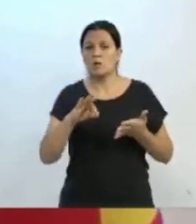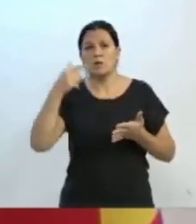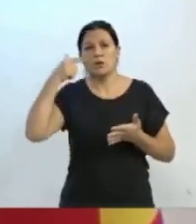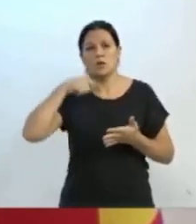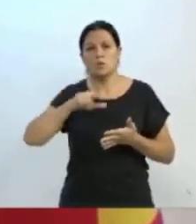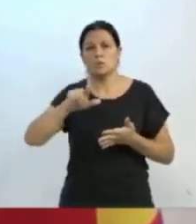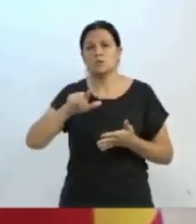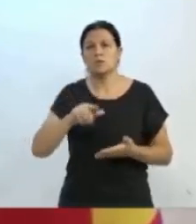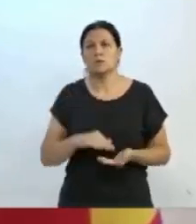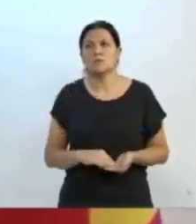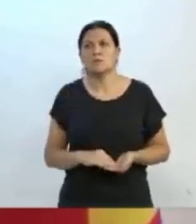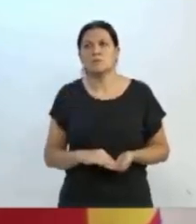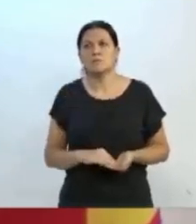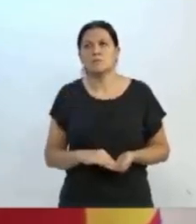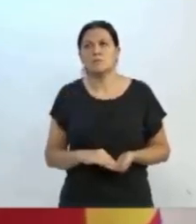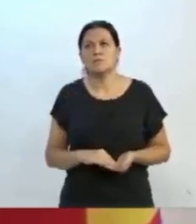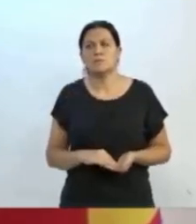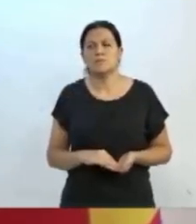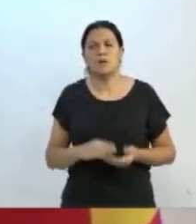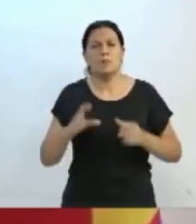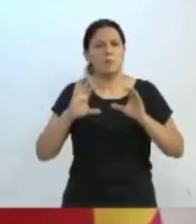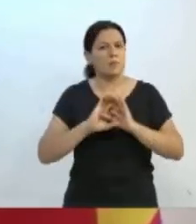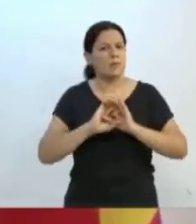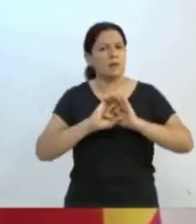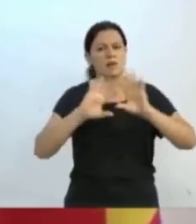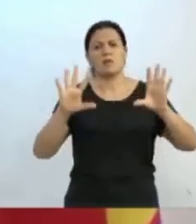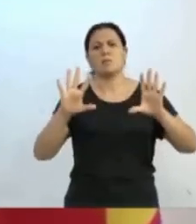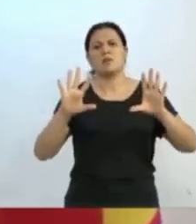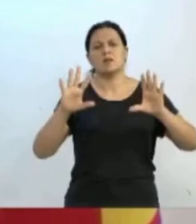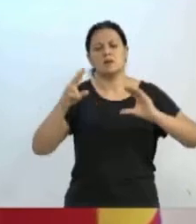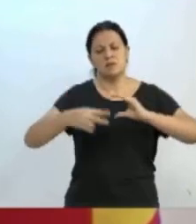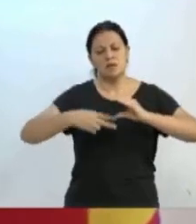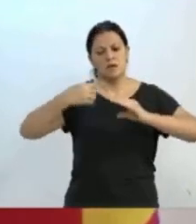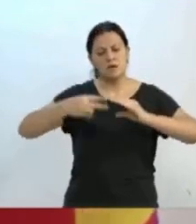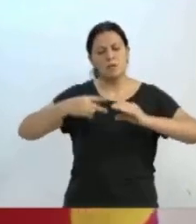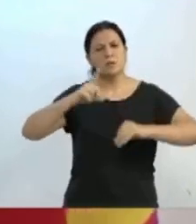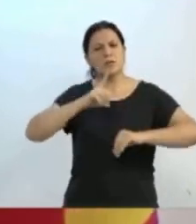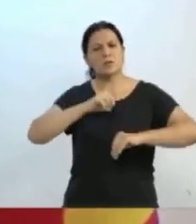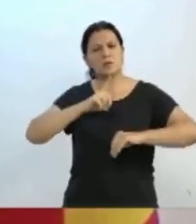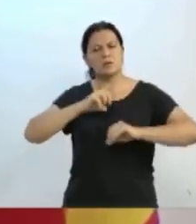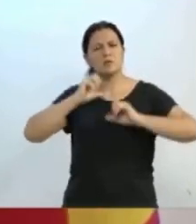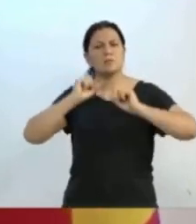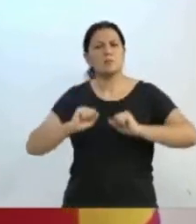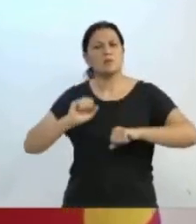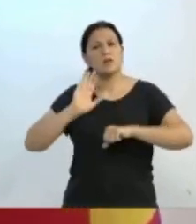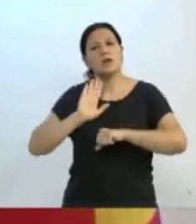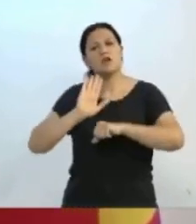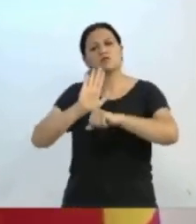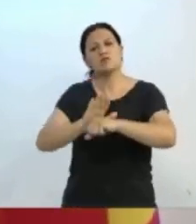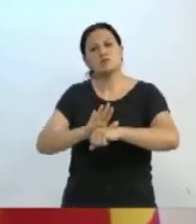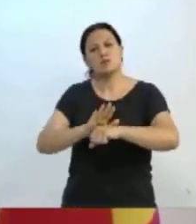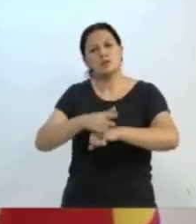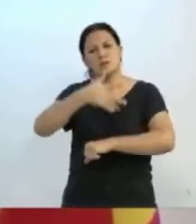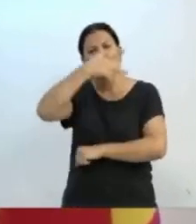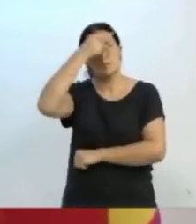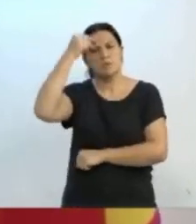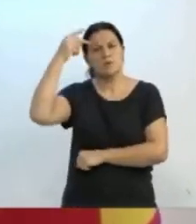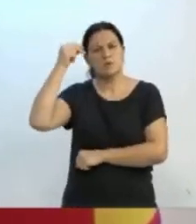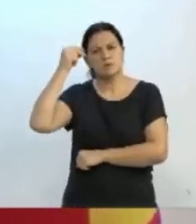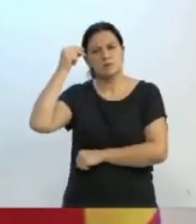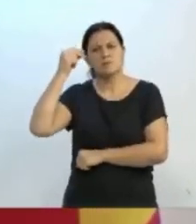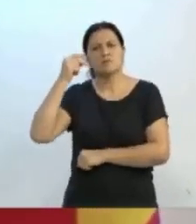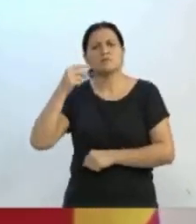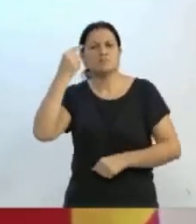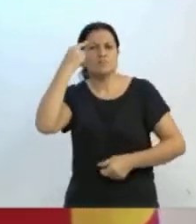é o quê? É mais uma independência que essa casa, a lei do governo, vai ter para poder ajudar o executivo nas suas